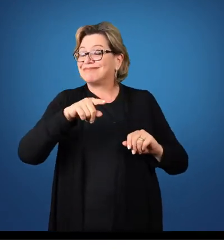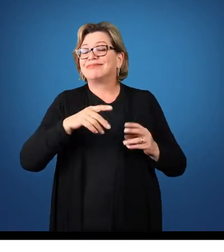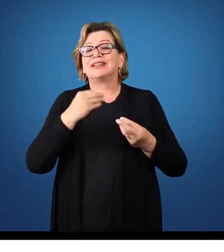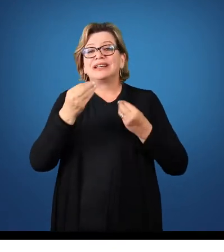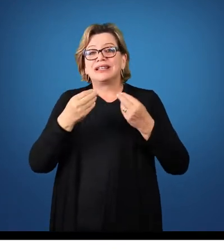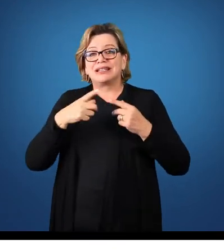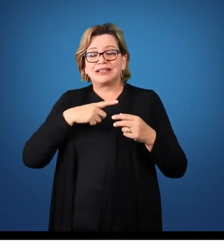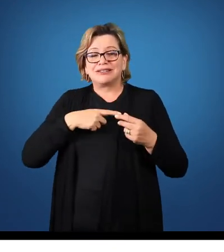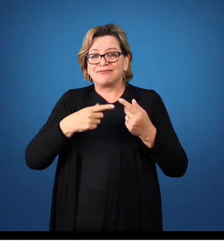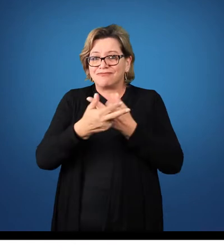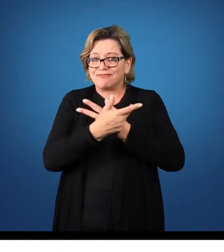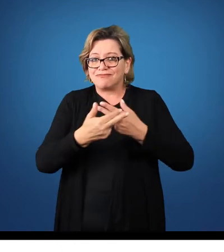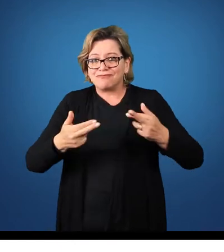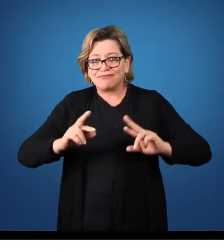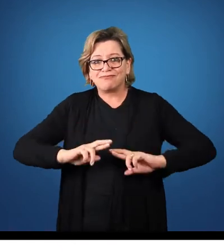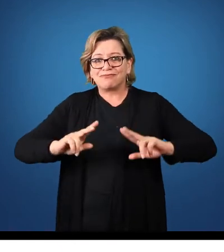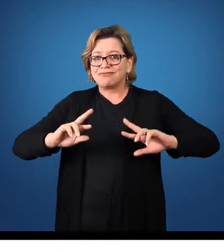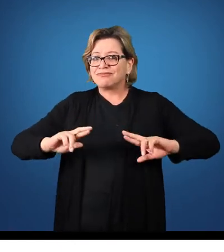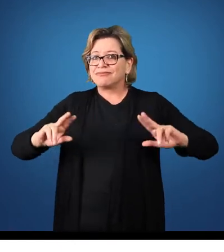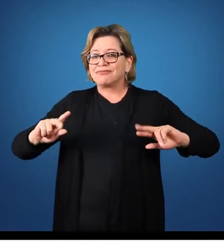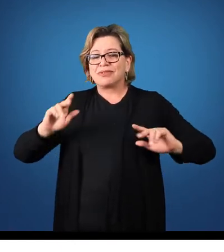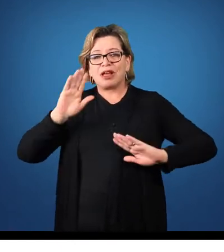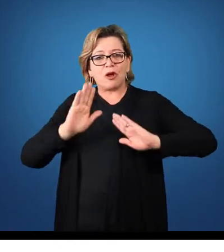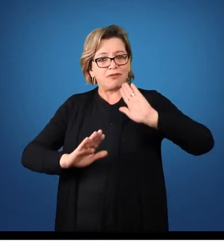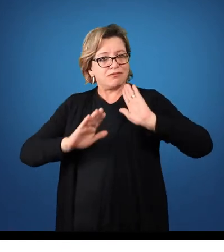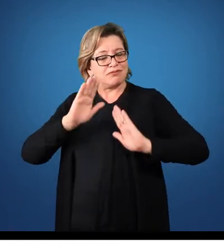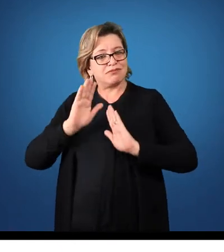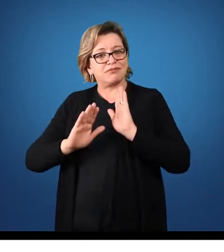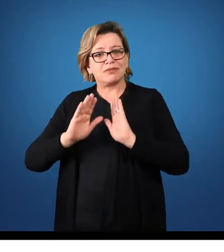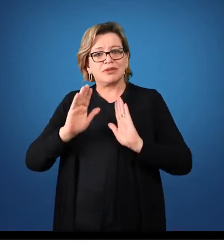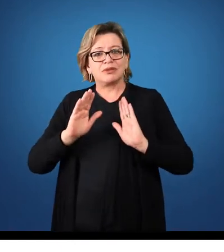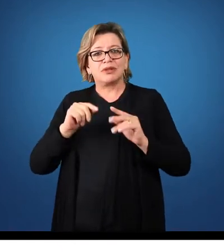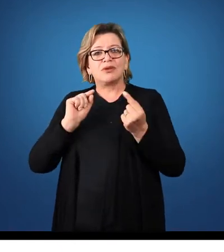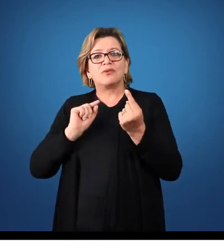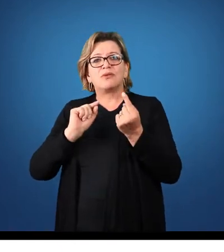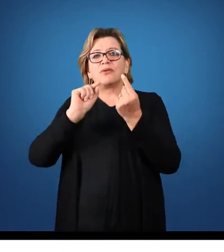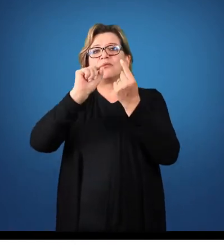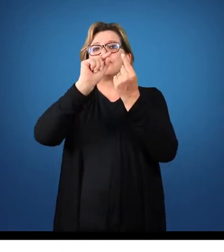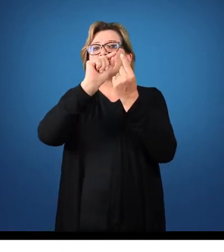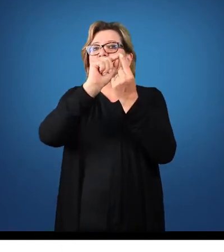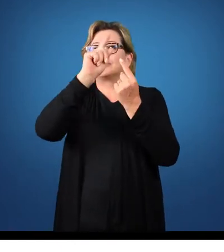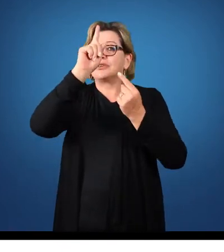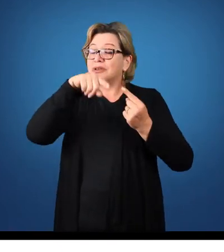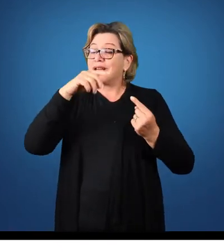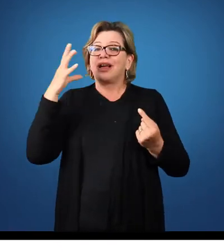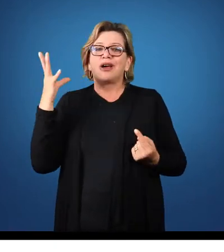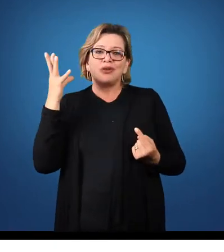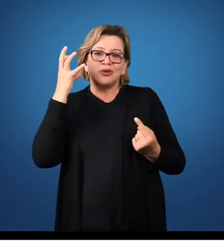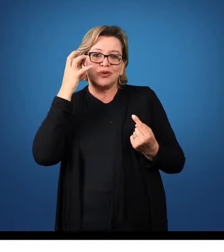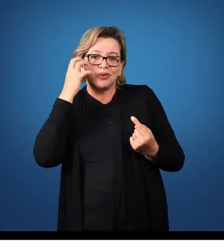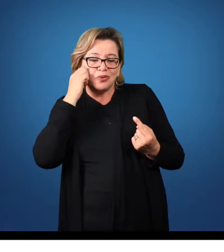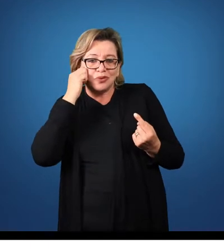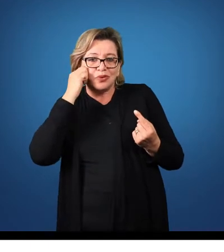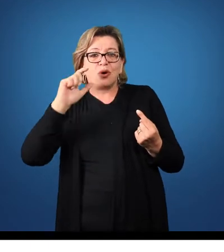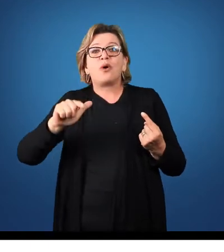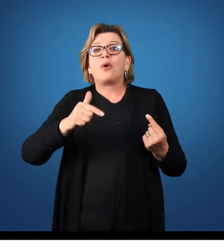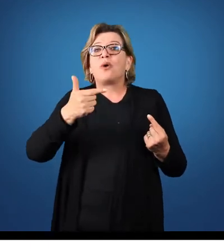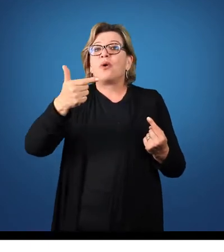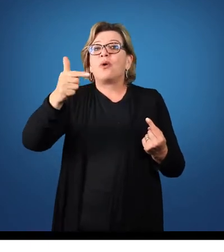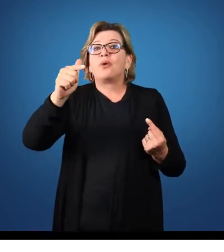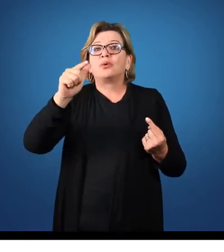variações. Algumas a intenção primordial é buscar o lucro e na outra